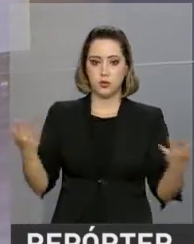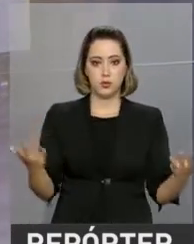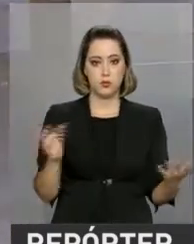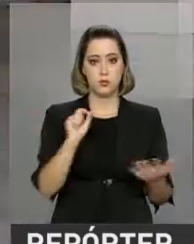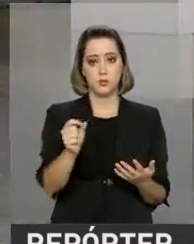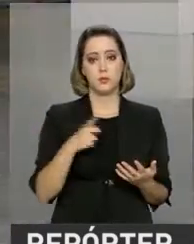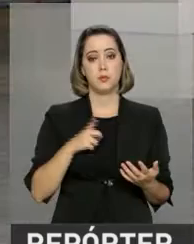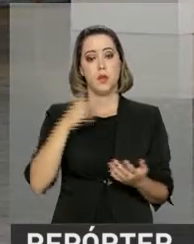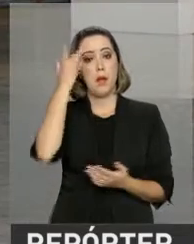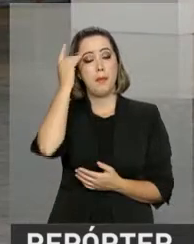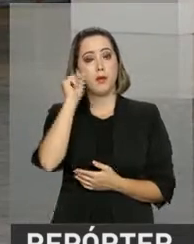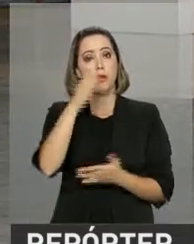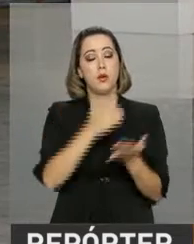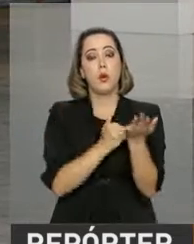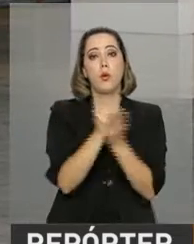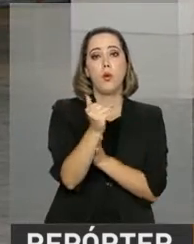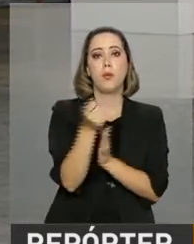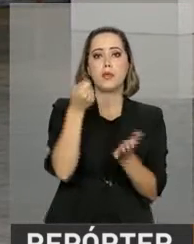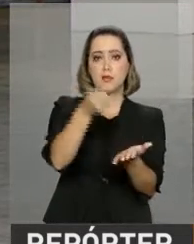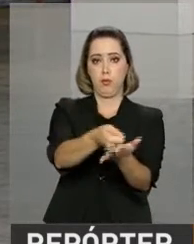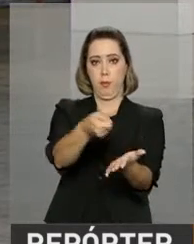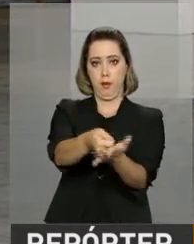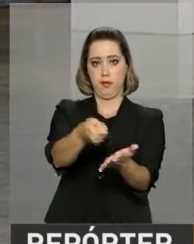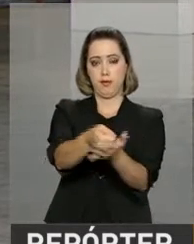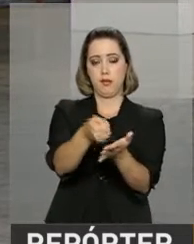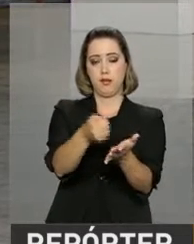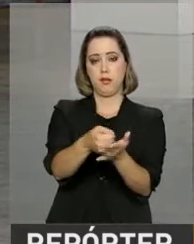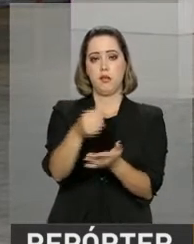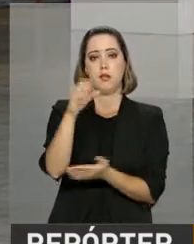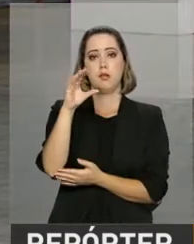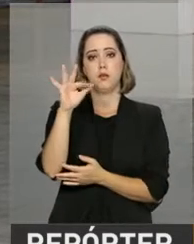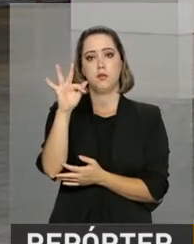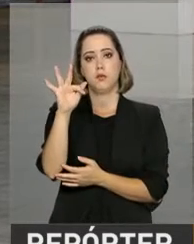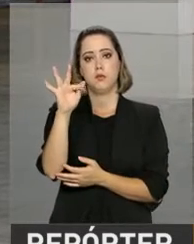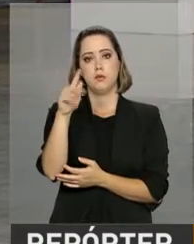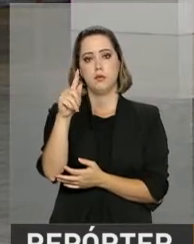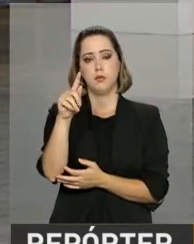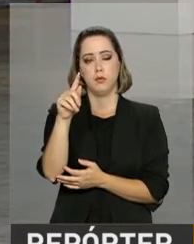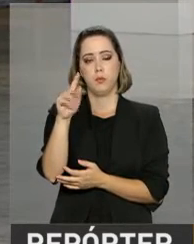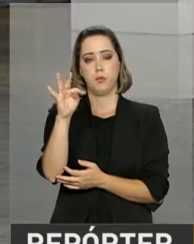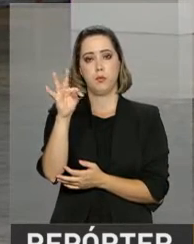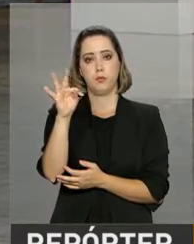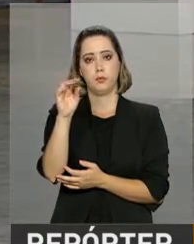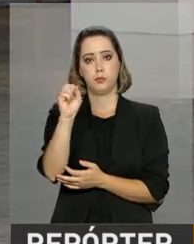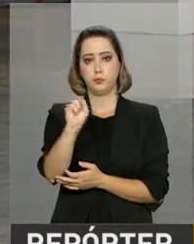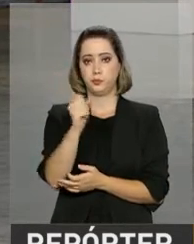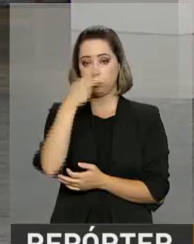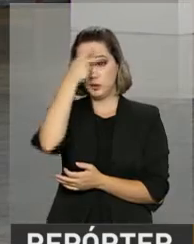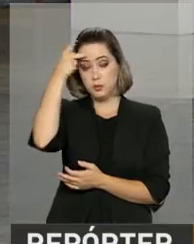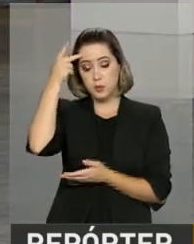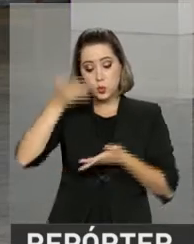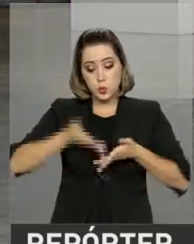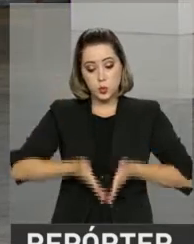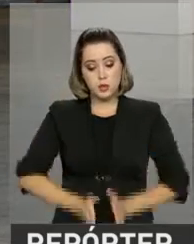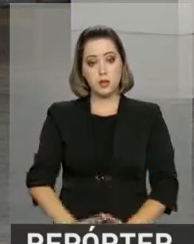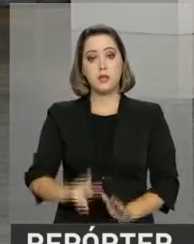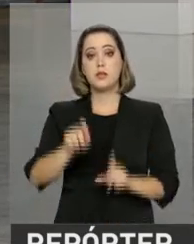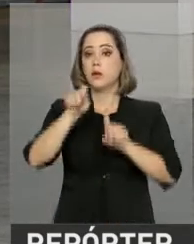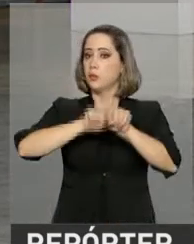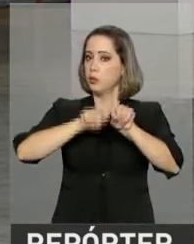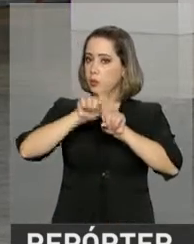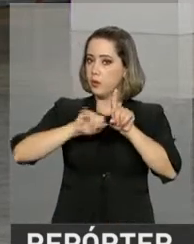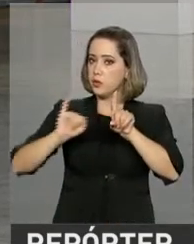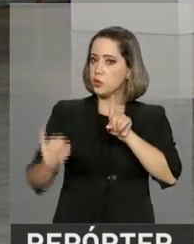todos. Amanhã começa o pagamento das contas inativas do FGTS de quem nasceu em janeiro e fevereiro.